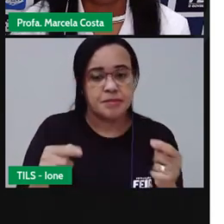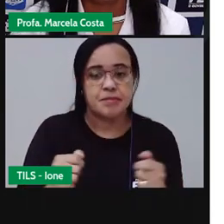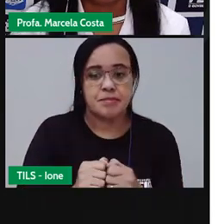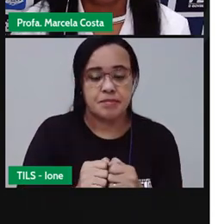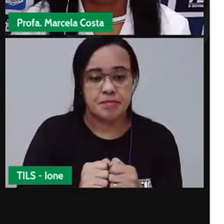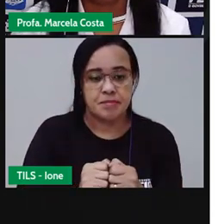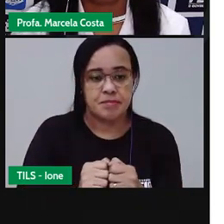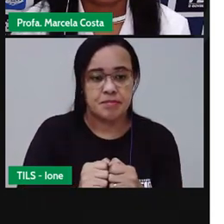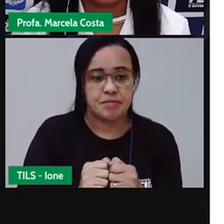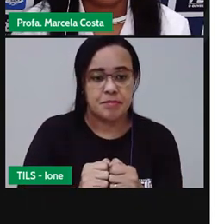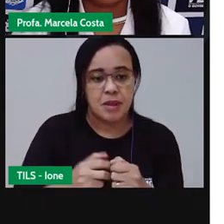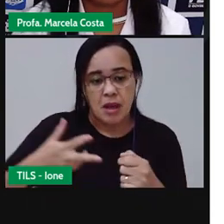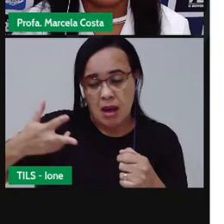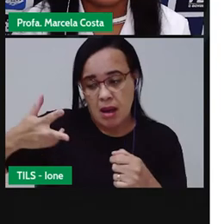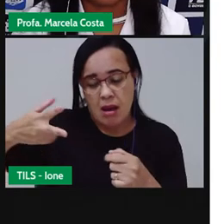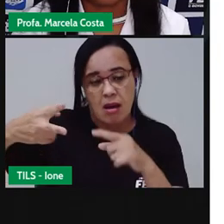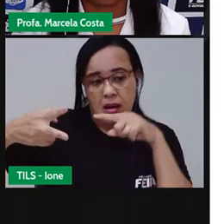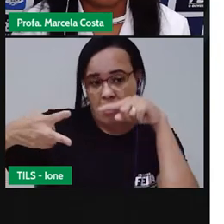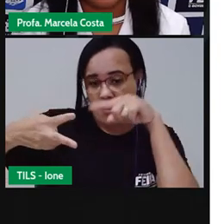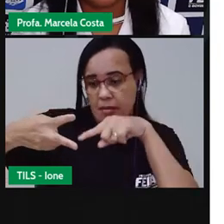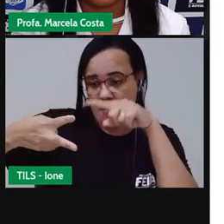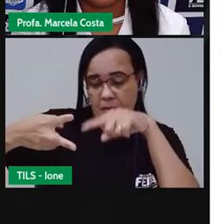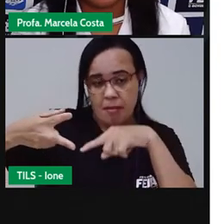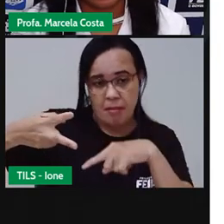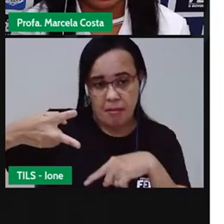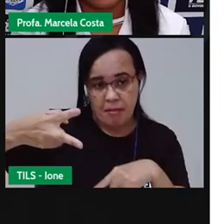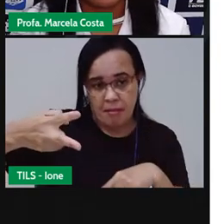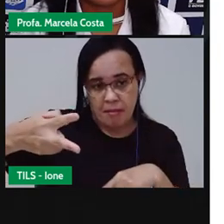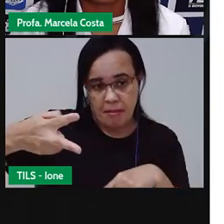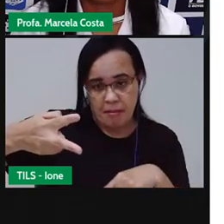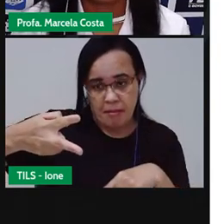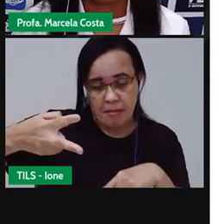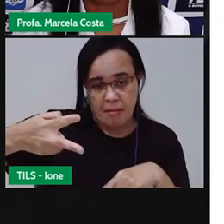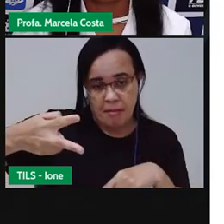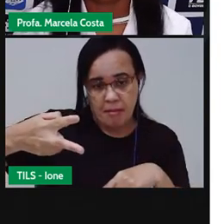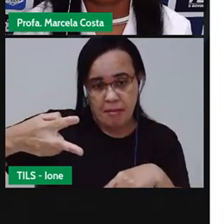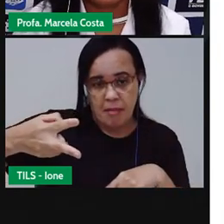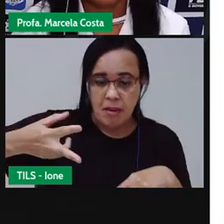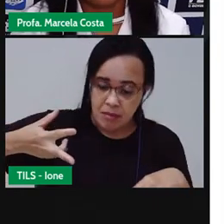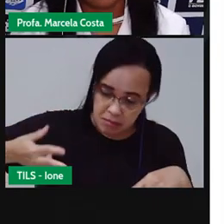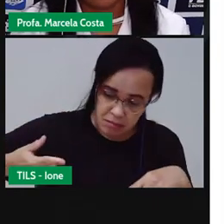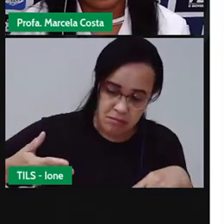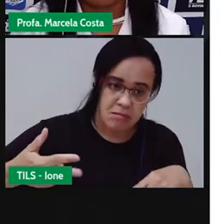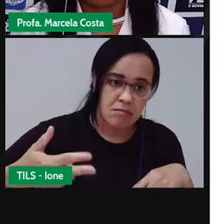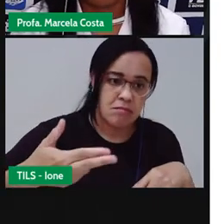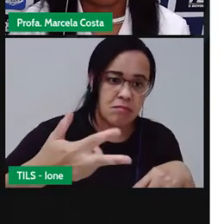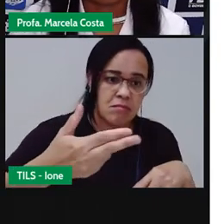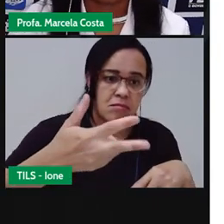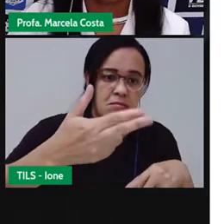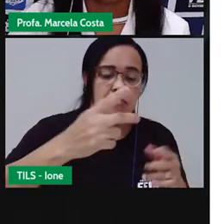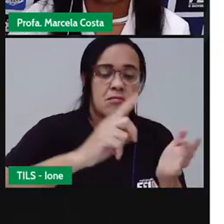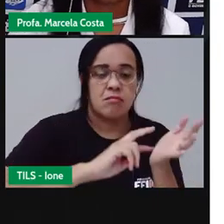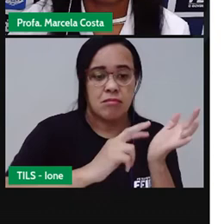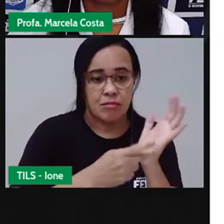A mão com os dedos, indicador e médio e estendidos, significa tesoura.